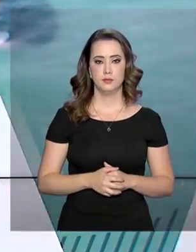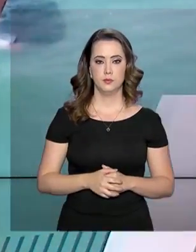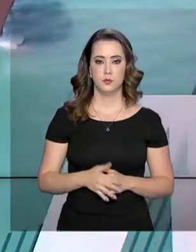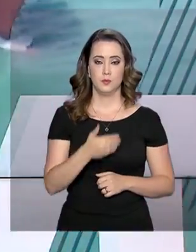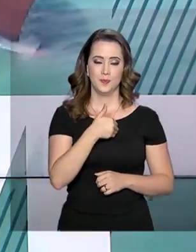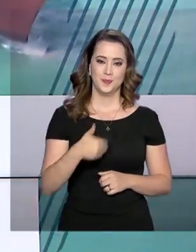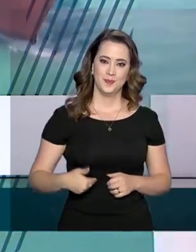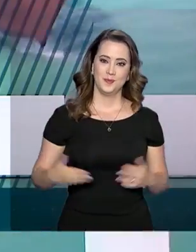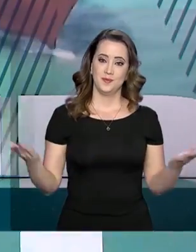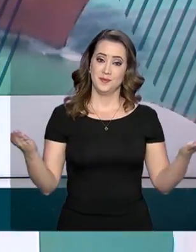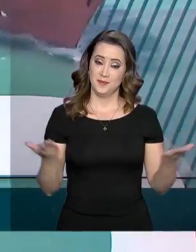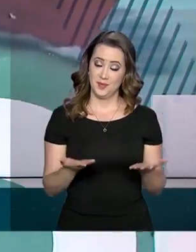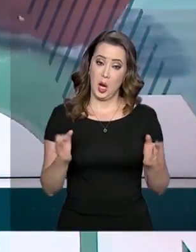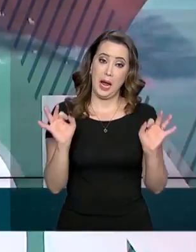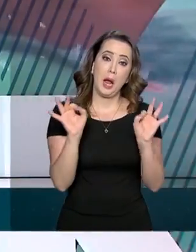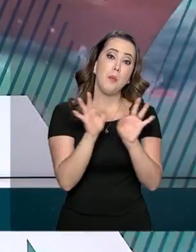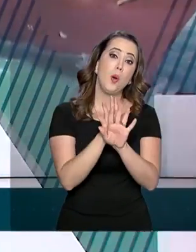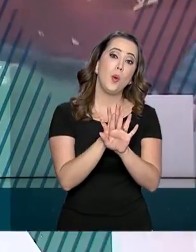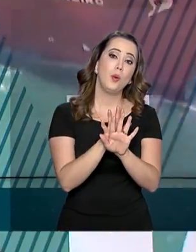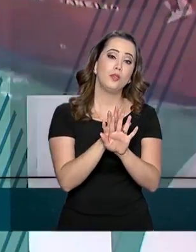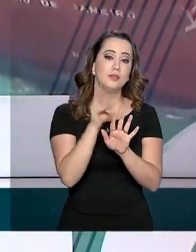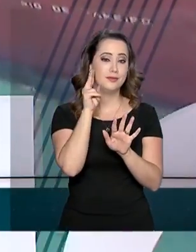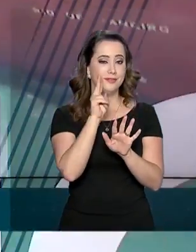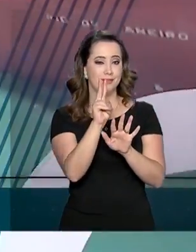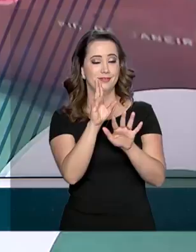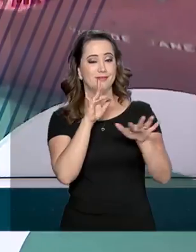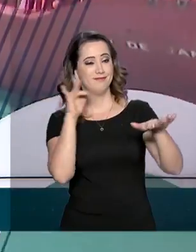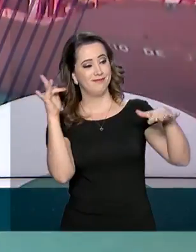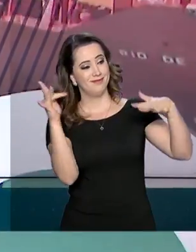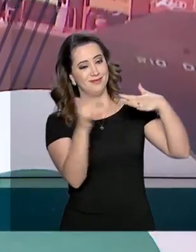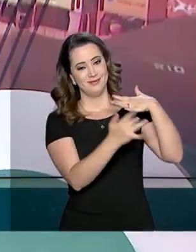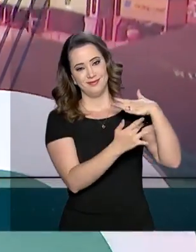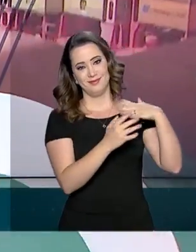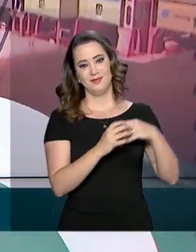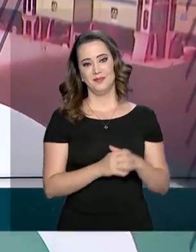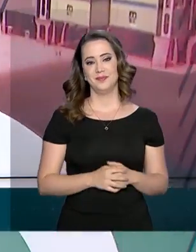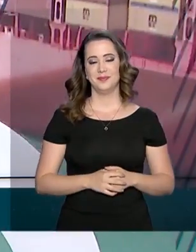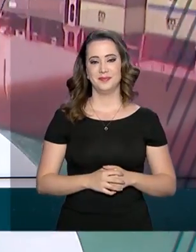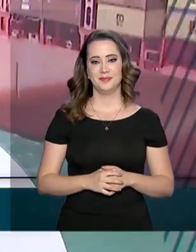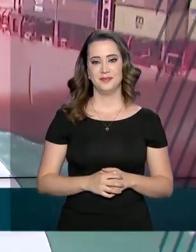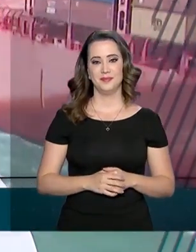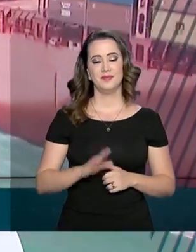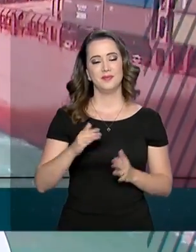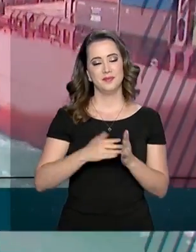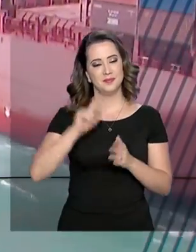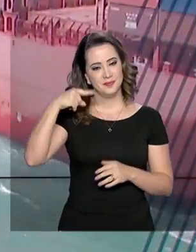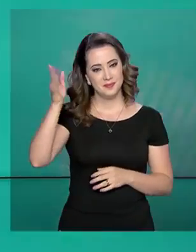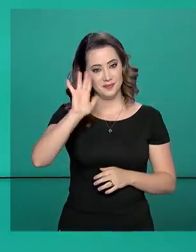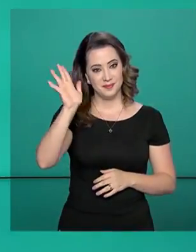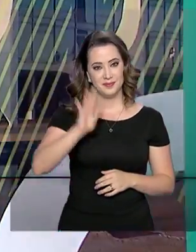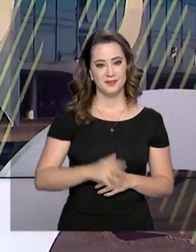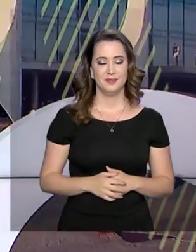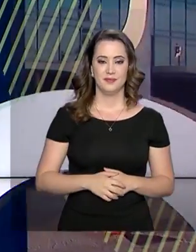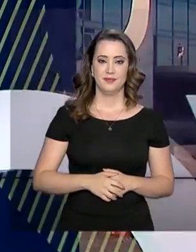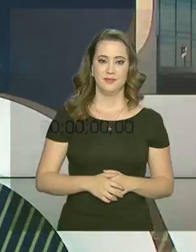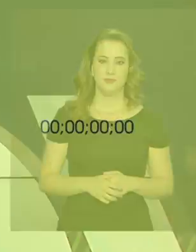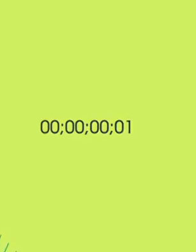O governo agora fica por aqui. Continue nos acompanhando também pelas redes sociais. Até a próxima edição.